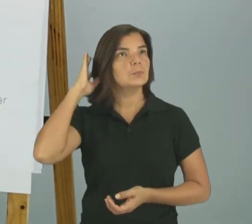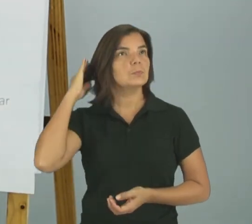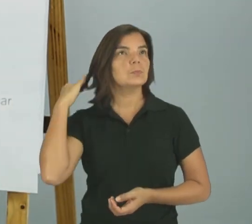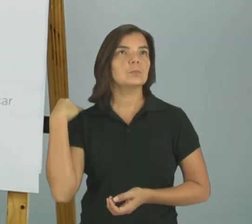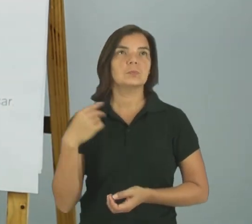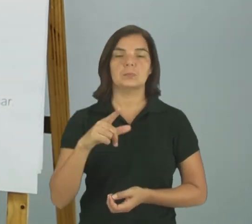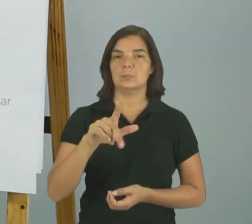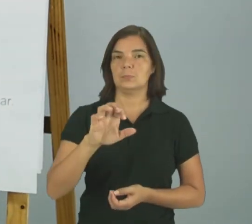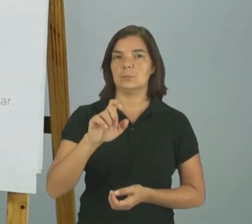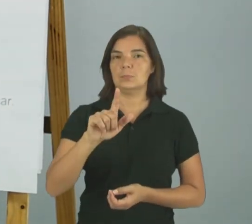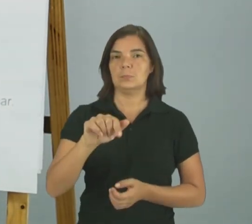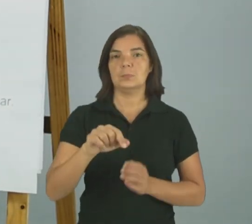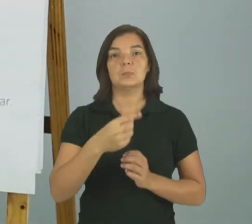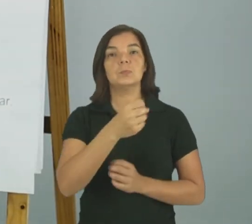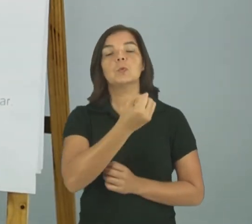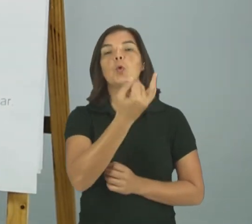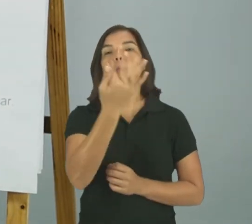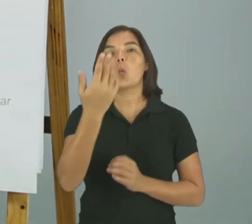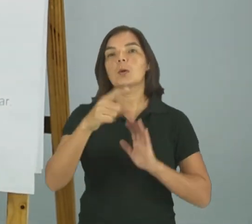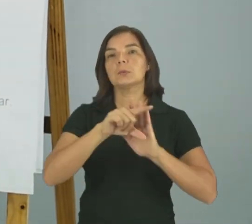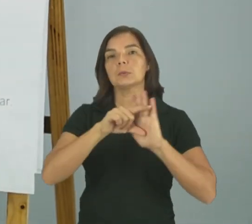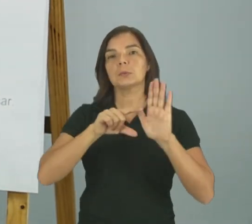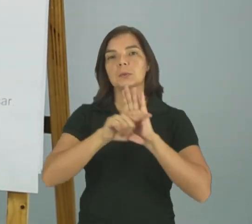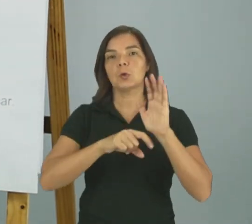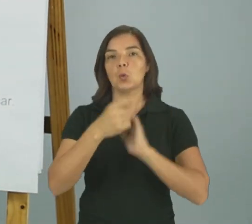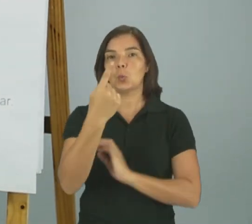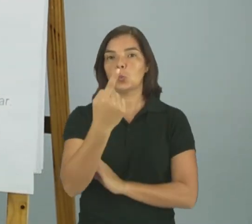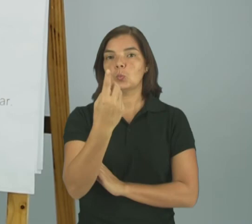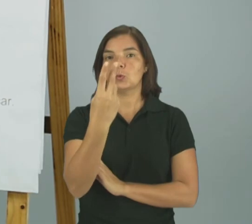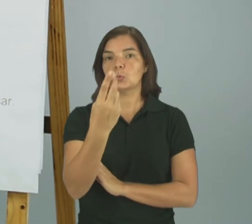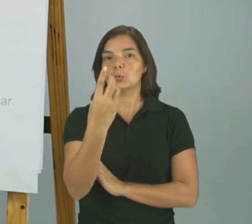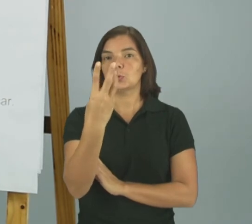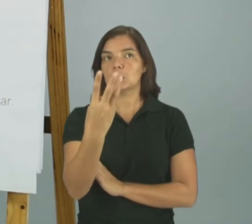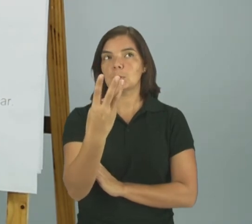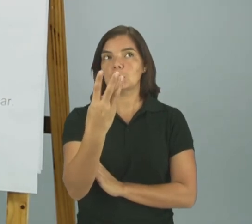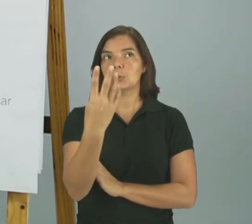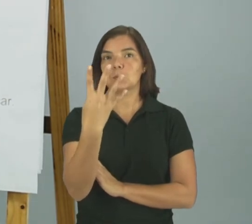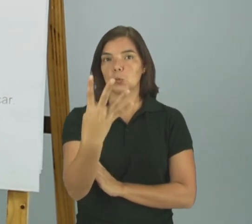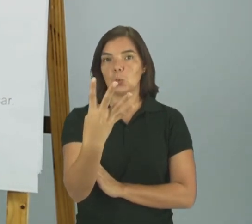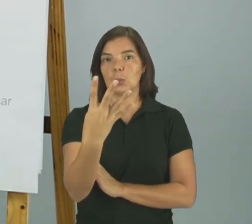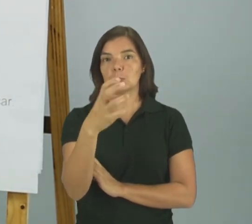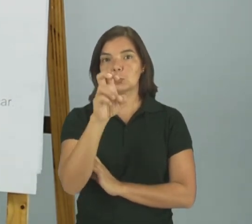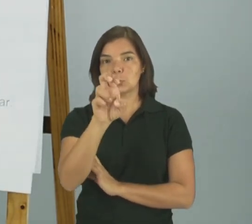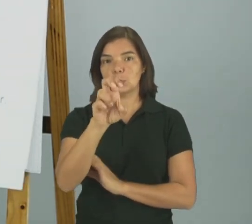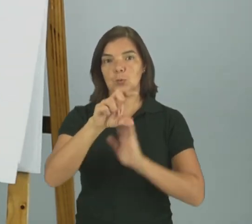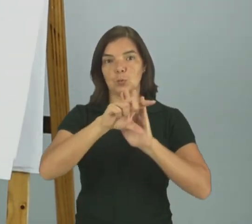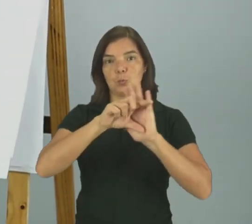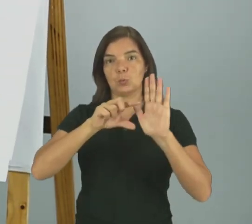Tem quantas estrofes? Uma Duas Três Quatro Cinco